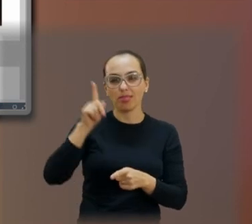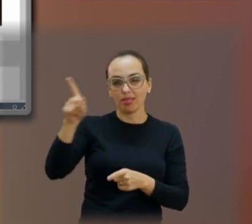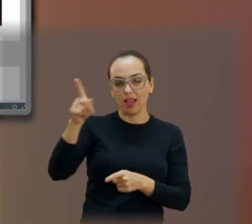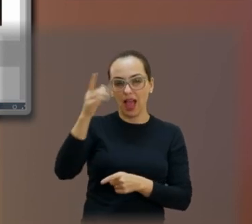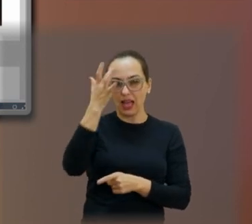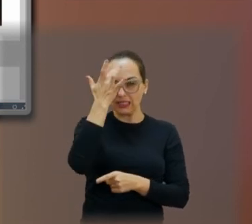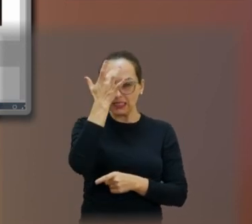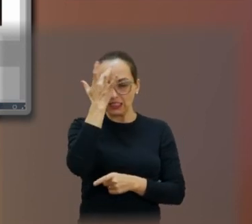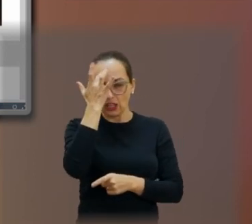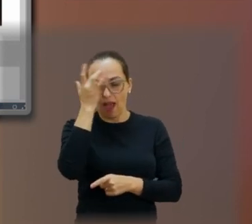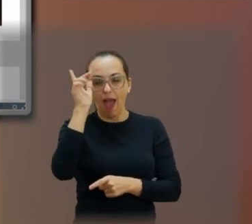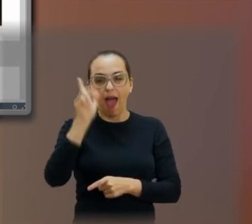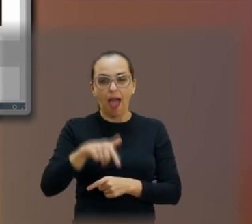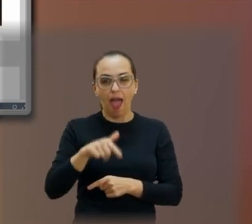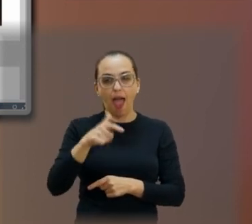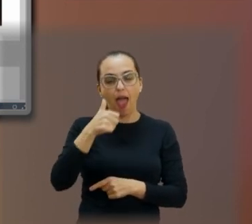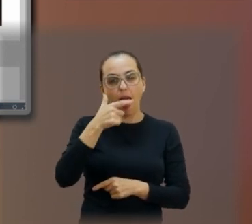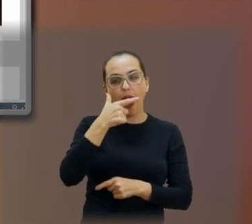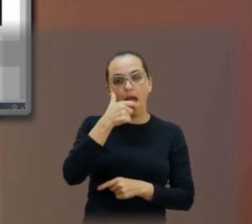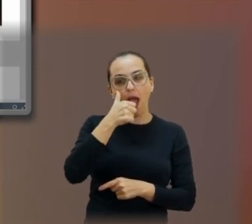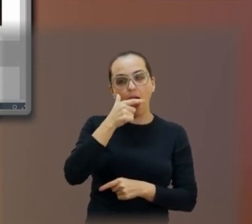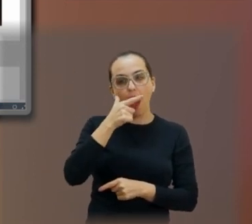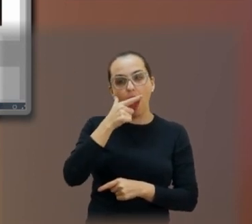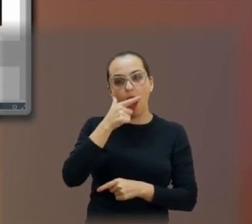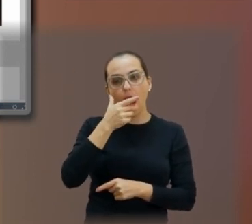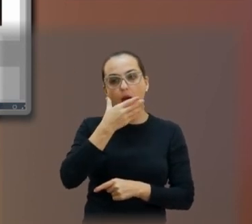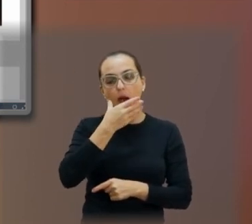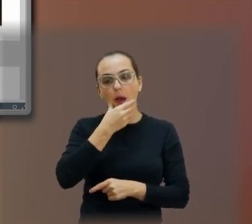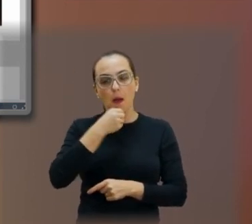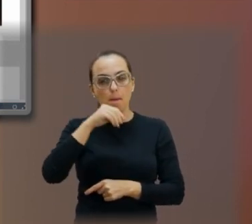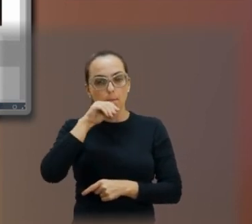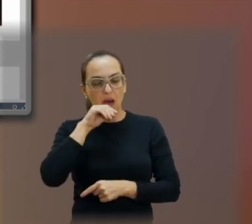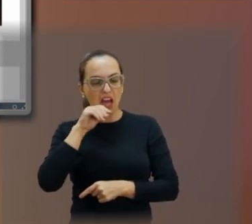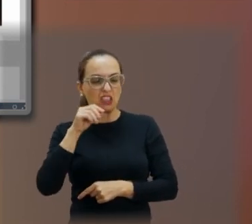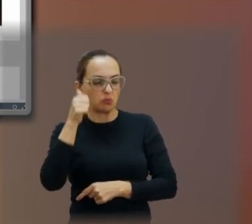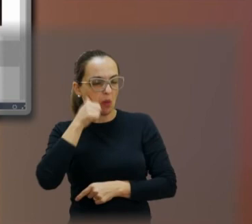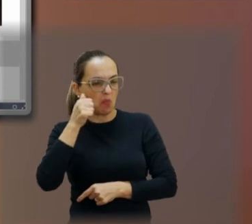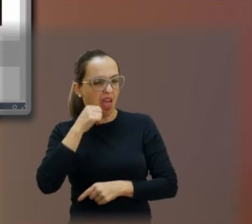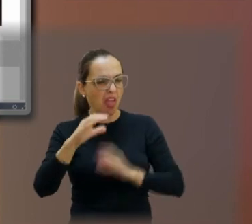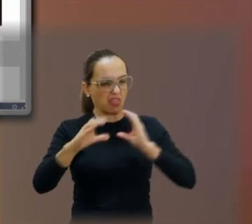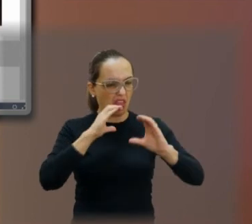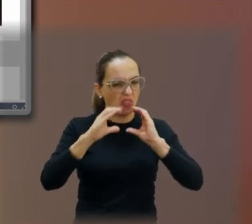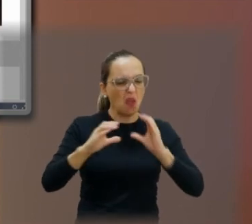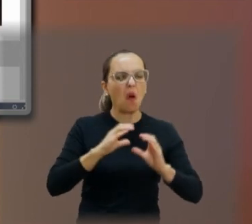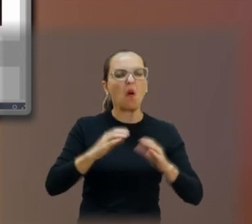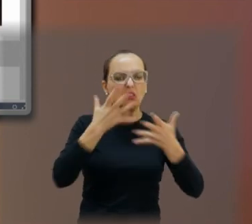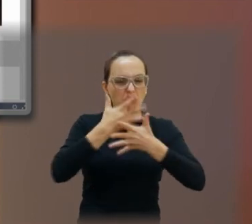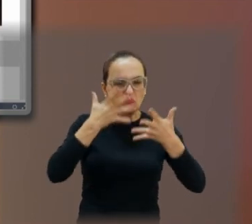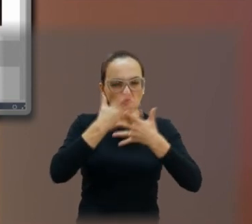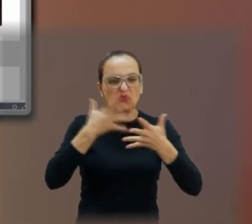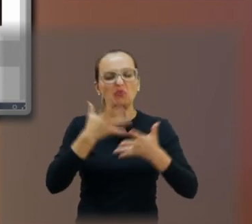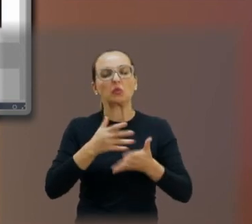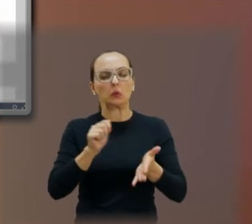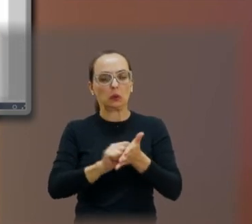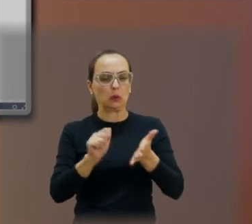é pai da cantora e compositora Noriah Jones. Os nossos contatos. Na próxima foto, por favor.